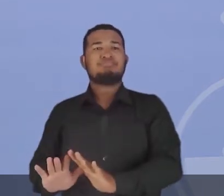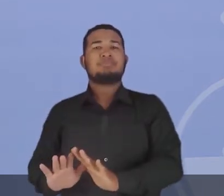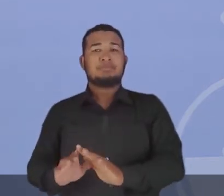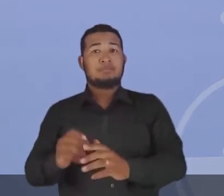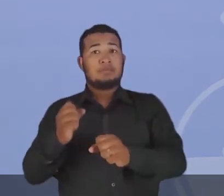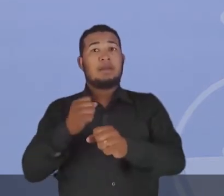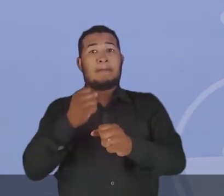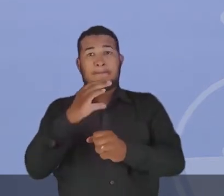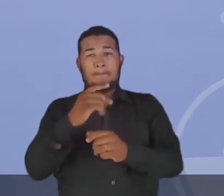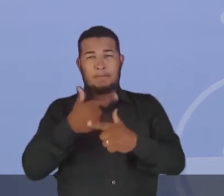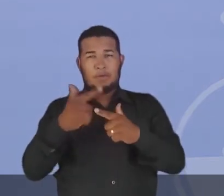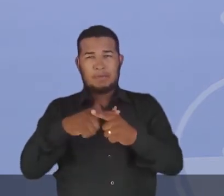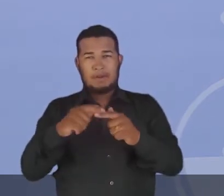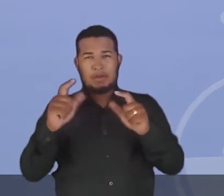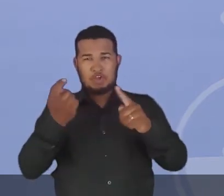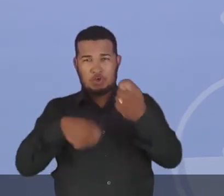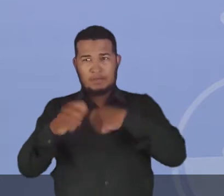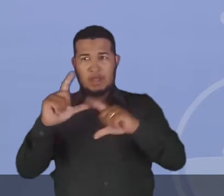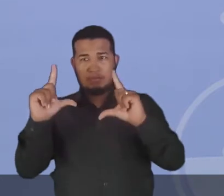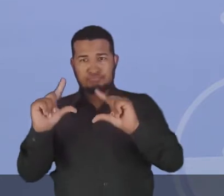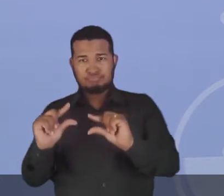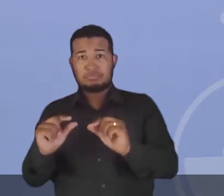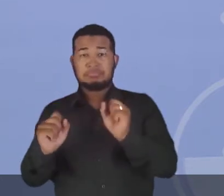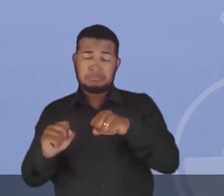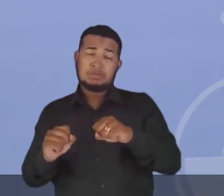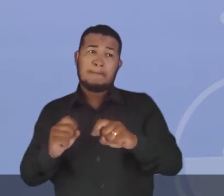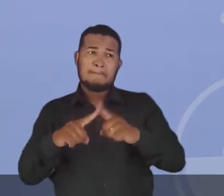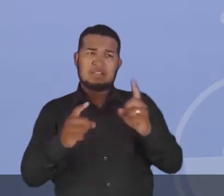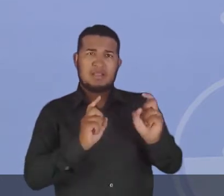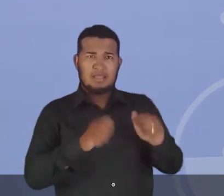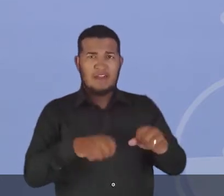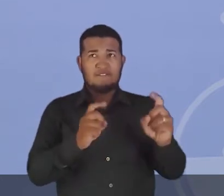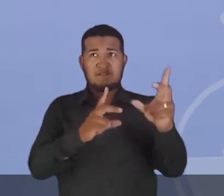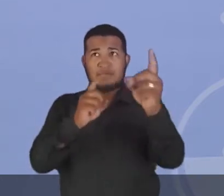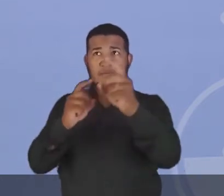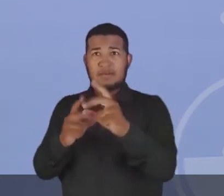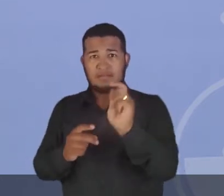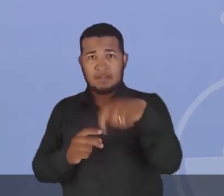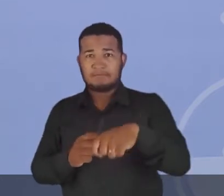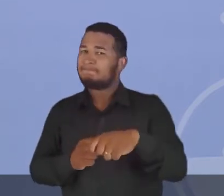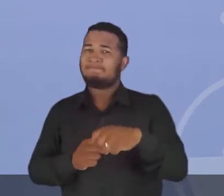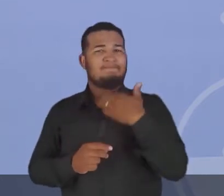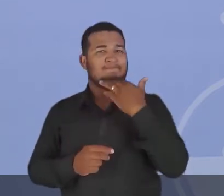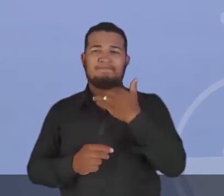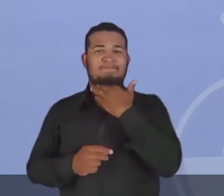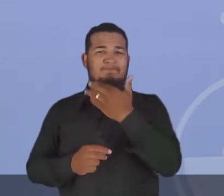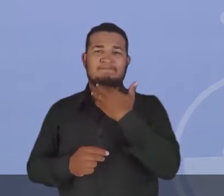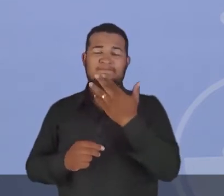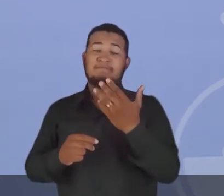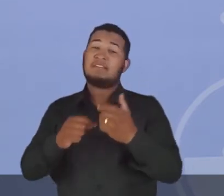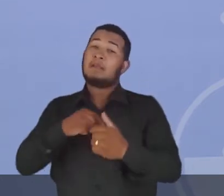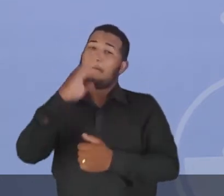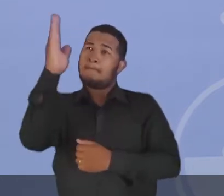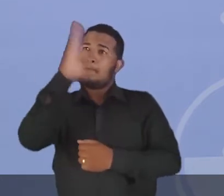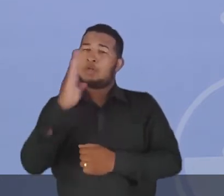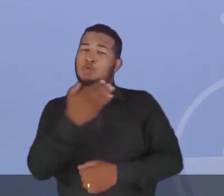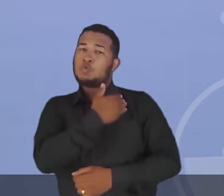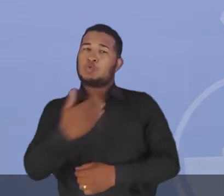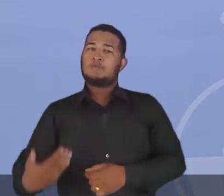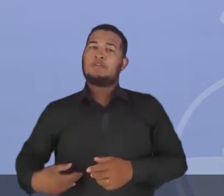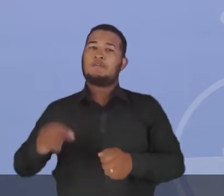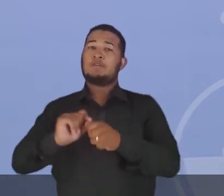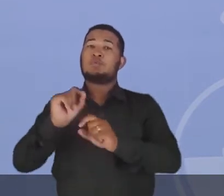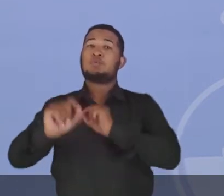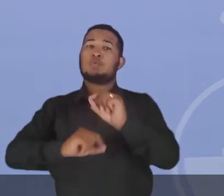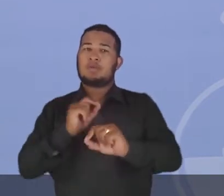A crise diminuiu? Diminuiu. Mas o café pode ser vendido para recuperar os investimentos? Não. E aí, que o Brasil, o governo brasileiro